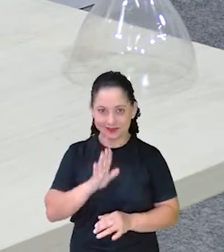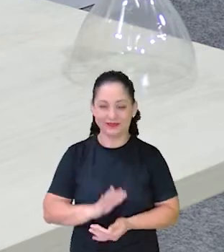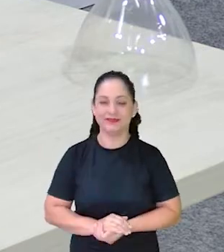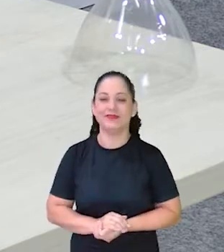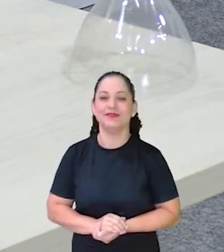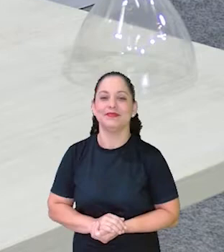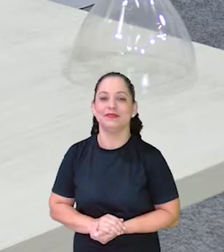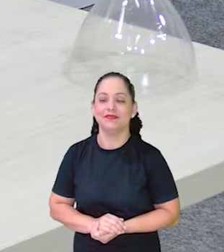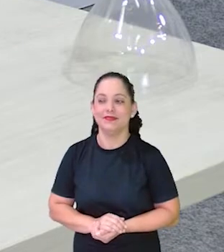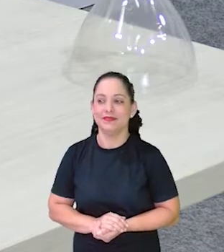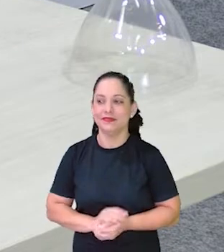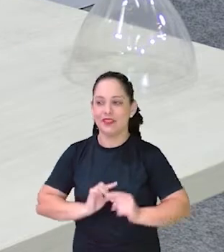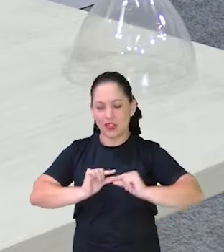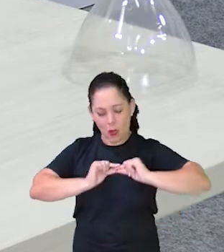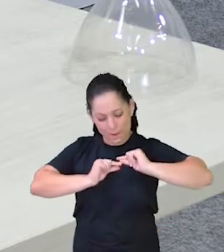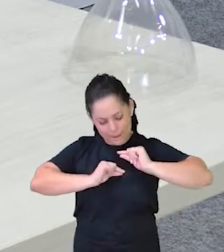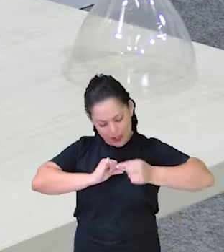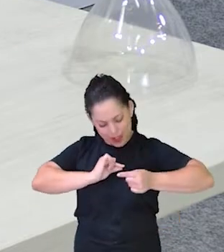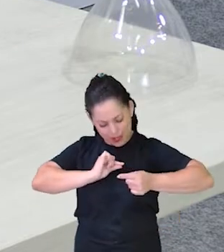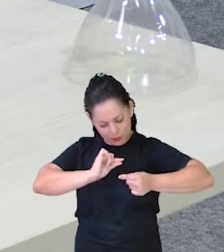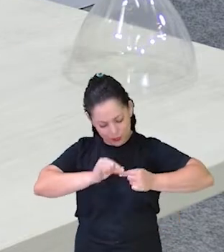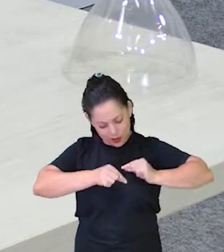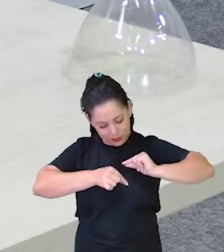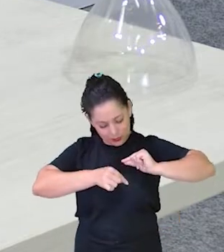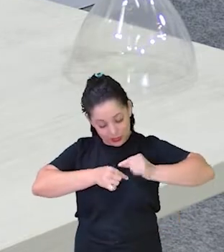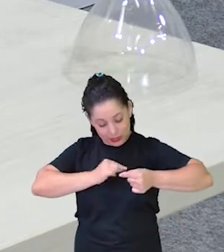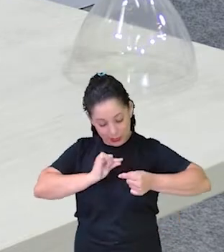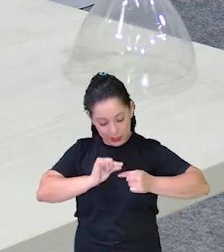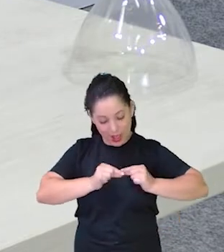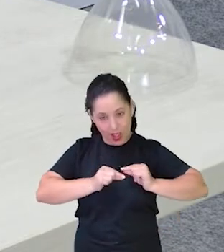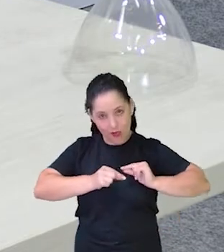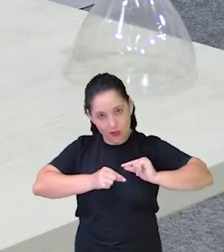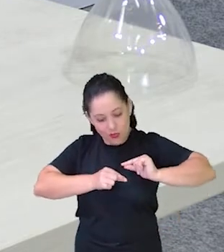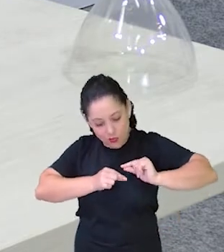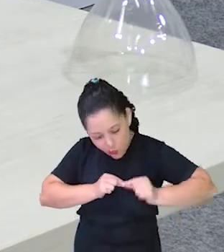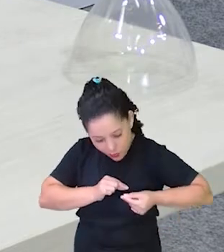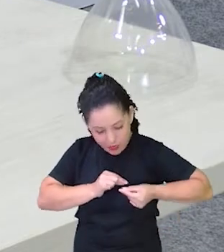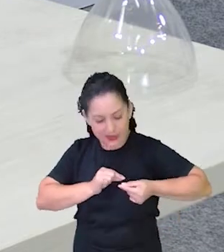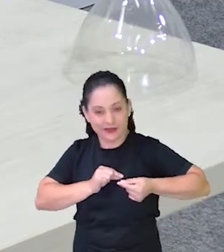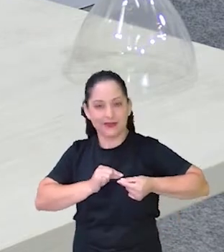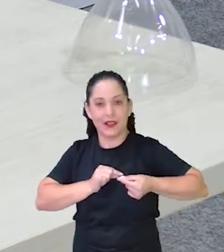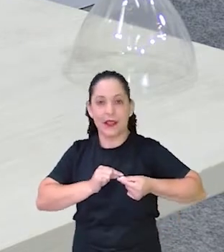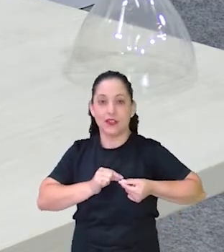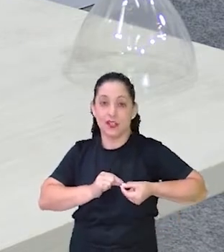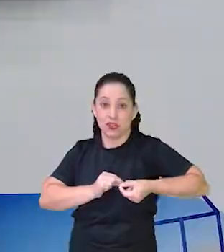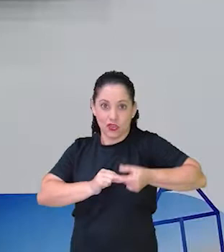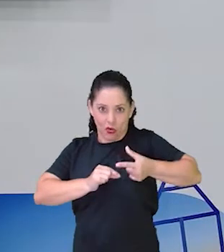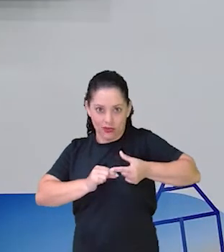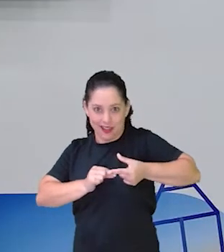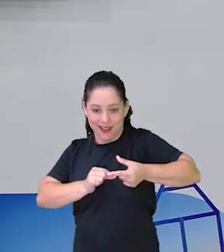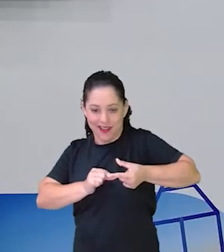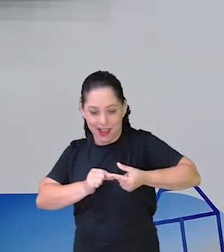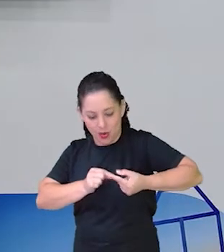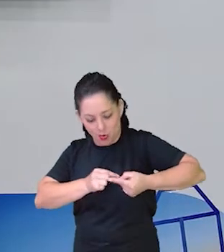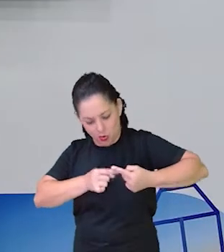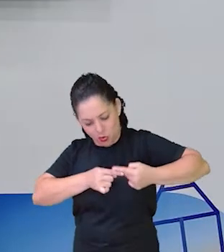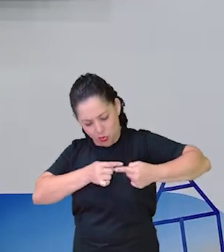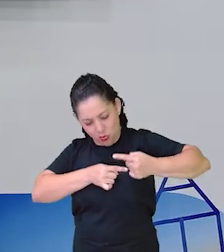Vou aqui Dobrando Opa Chegou no final Do corte Eu posso soltar Que ela vai ficar